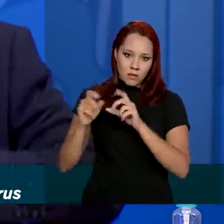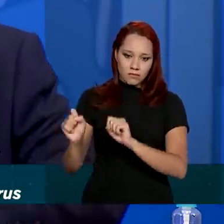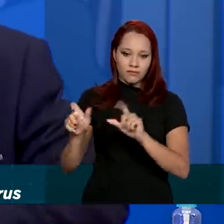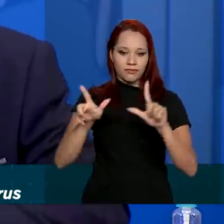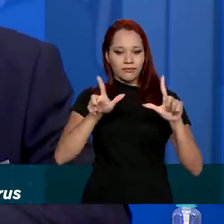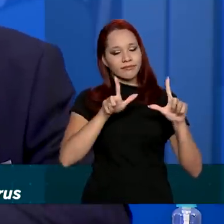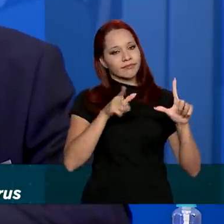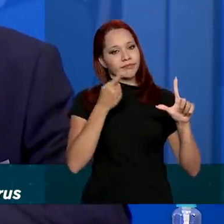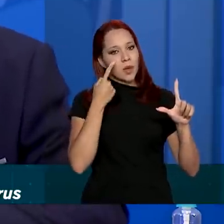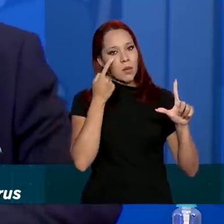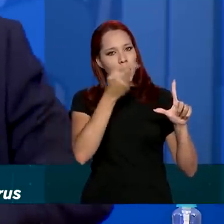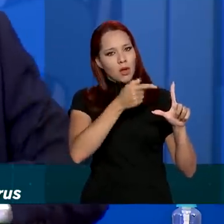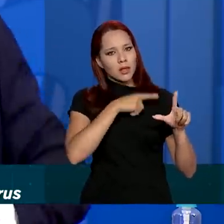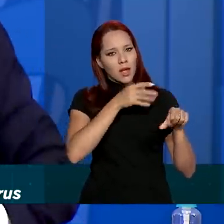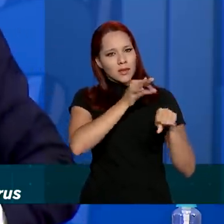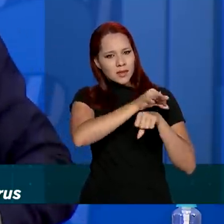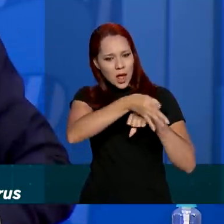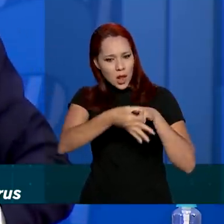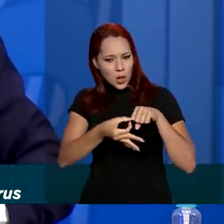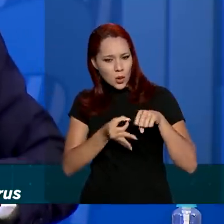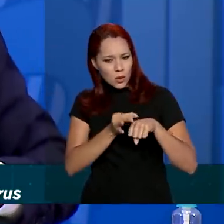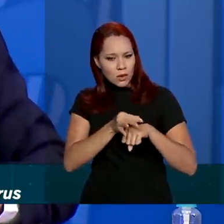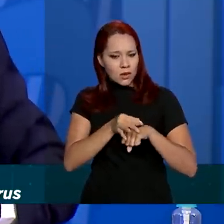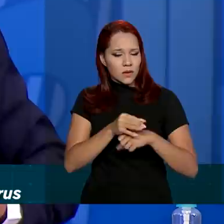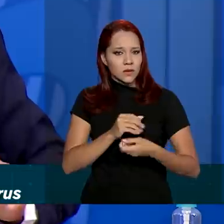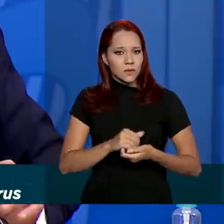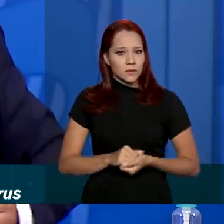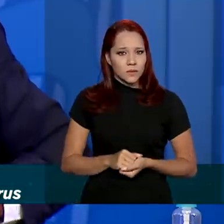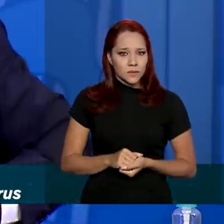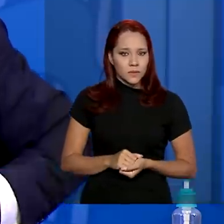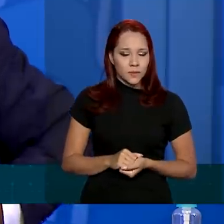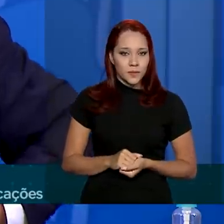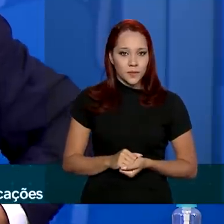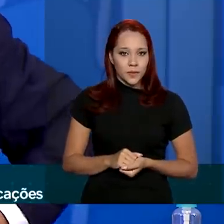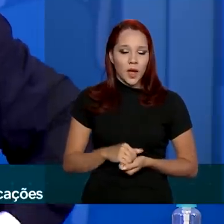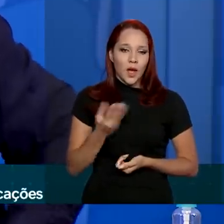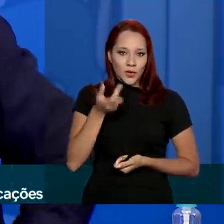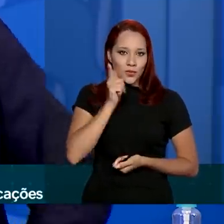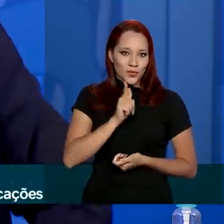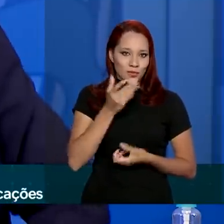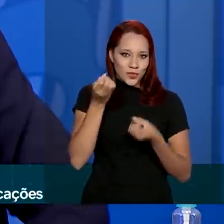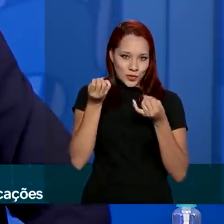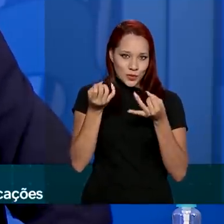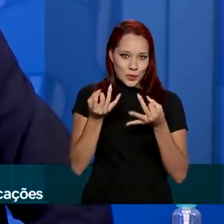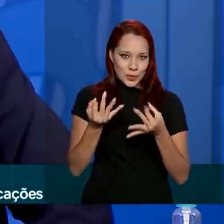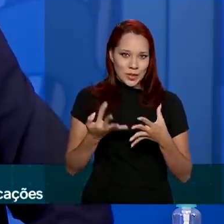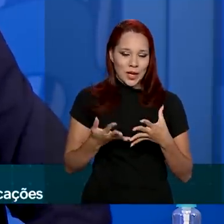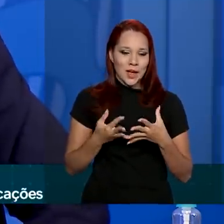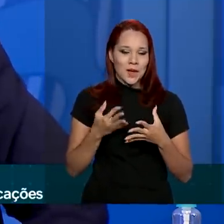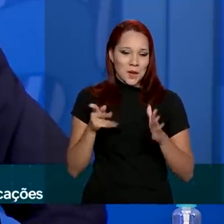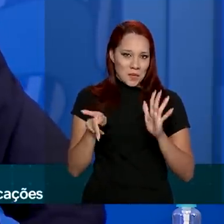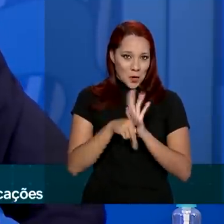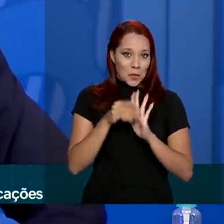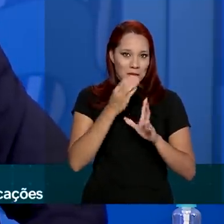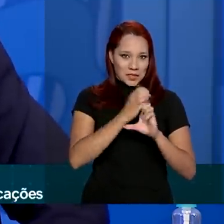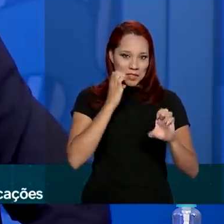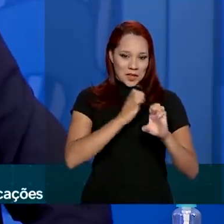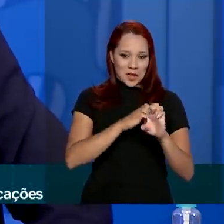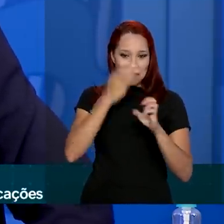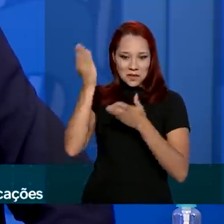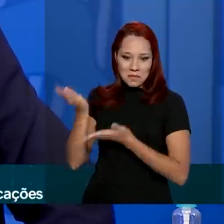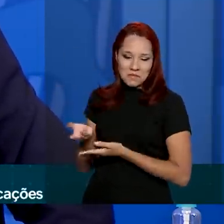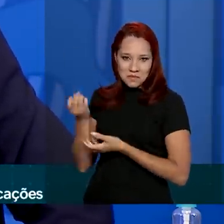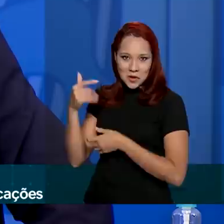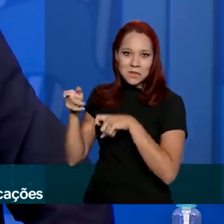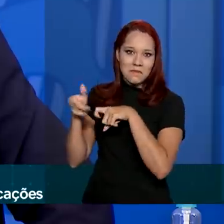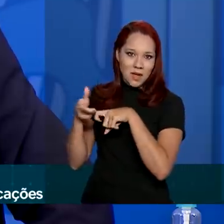tem uma, mostro uma célula ali, né, eu vou dar a explicação aqui de engenheiro, depois eu passo para o médico,